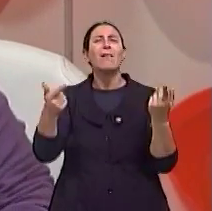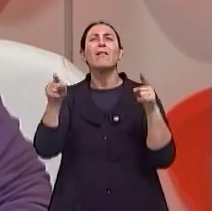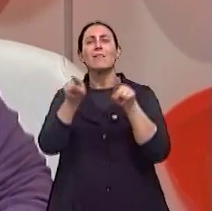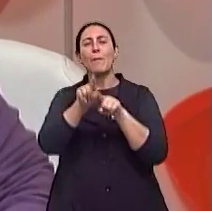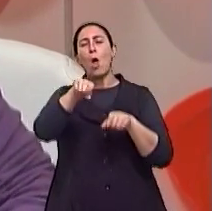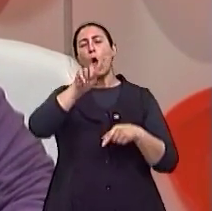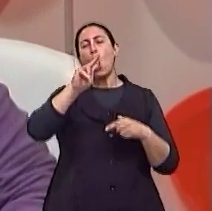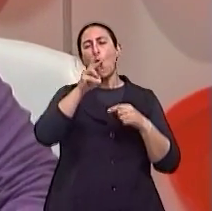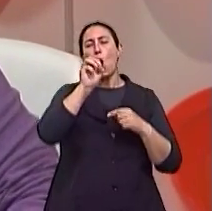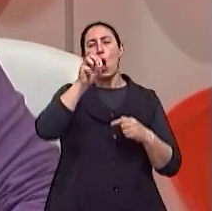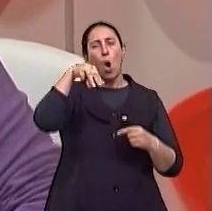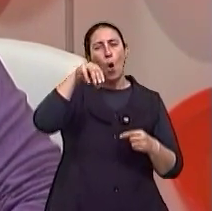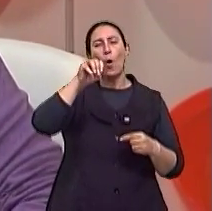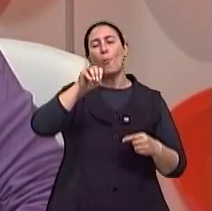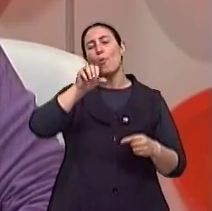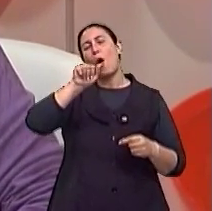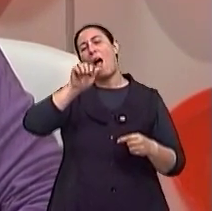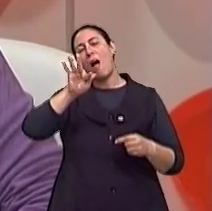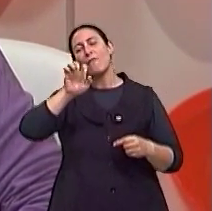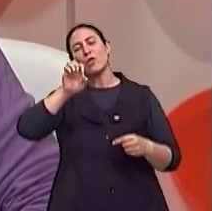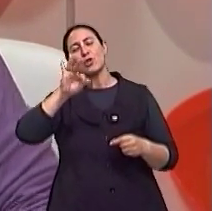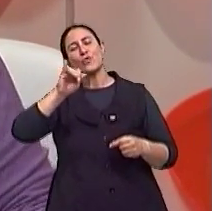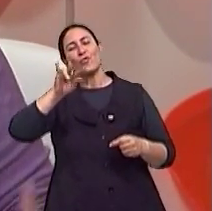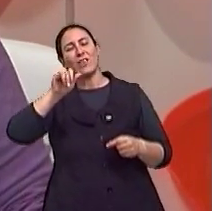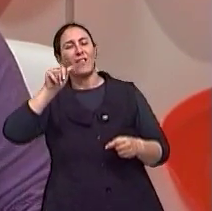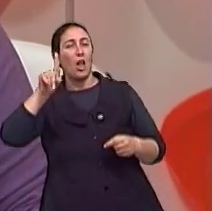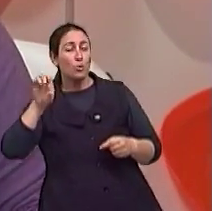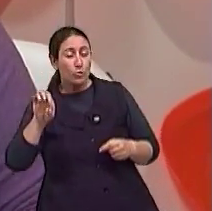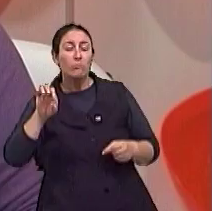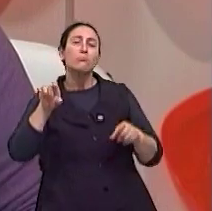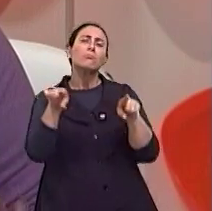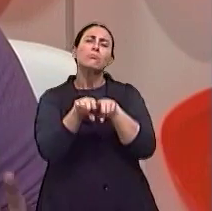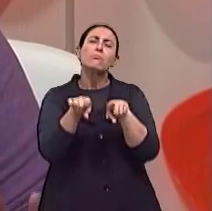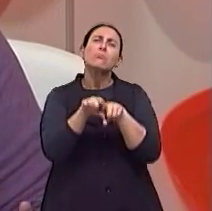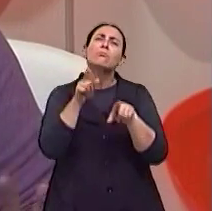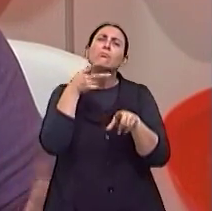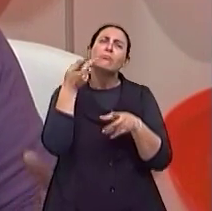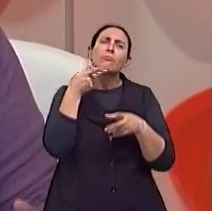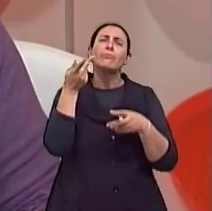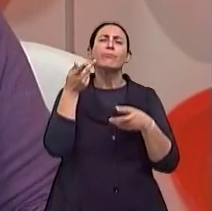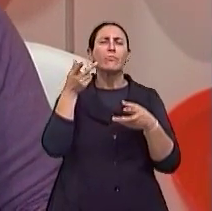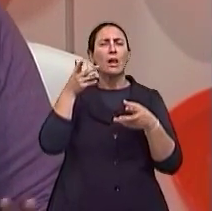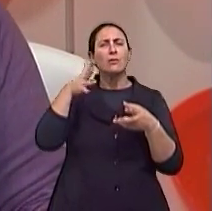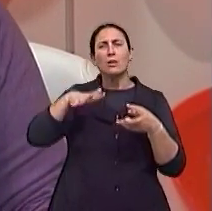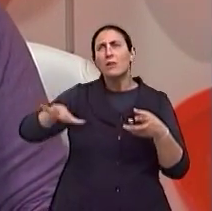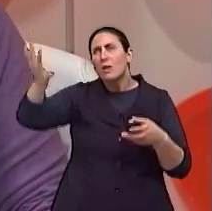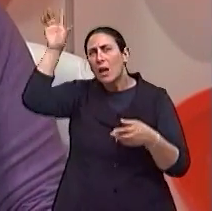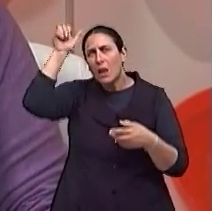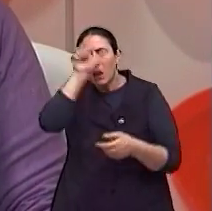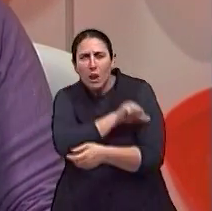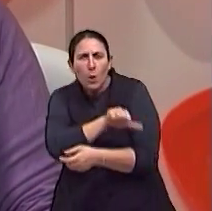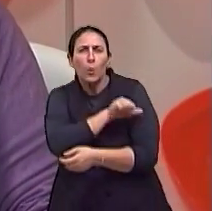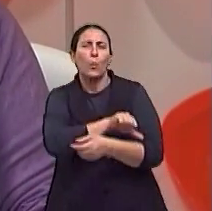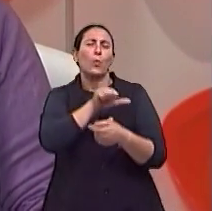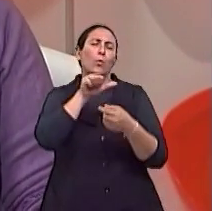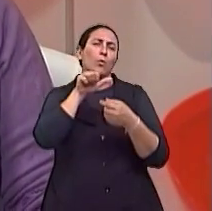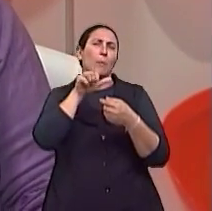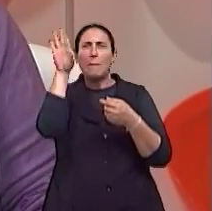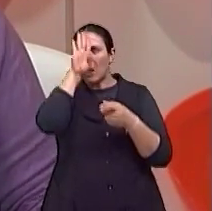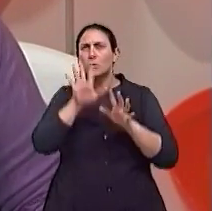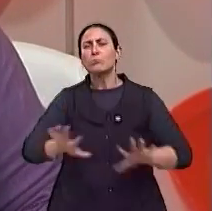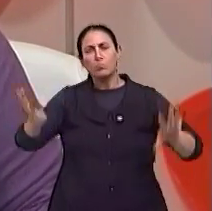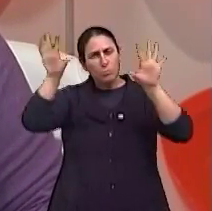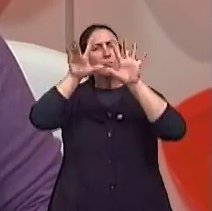Mix Brasil em São Paulo, no Rio, né? Então, mesmo nos festivais mais tradicionais, ele